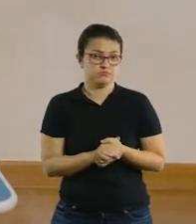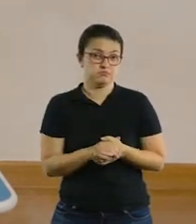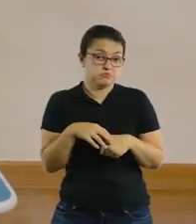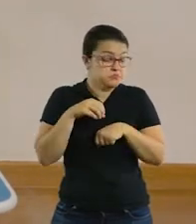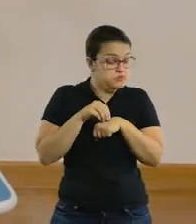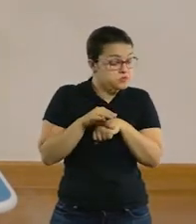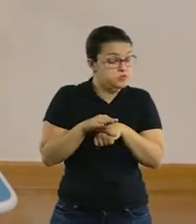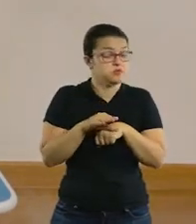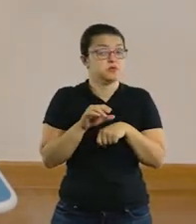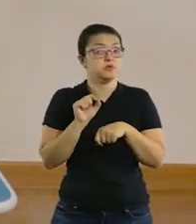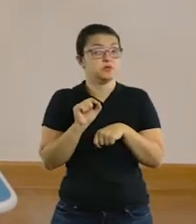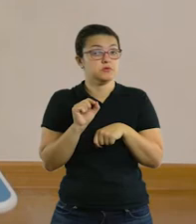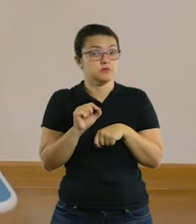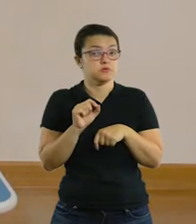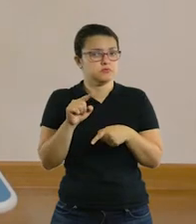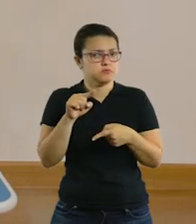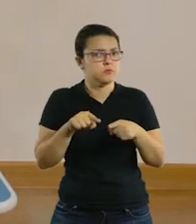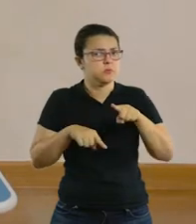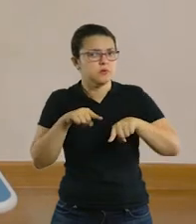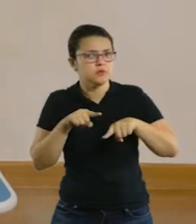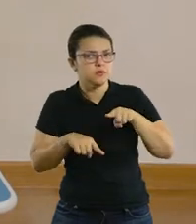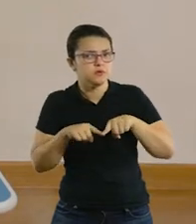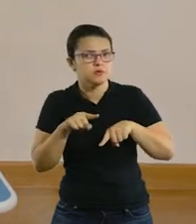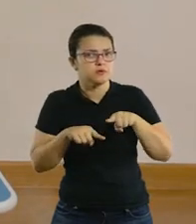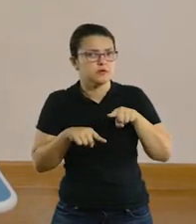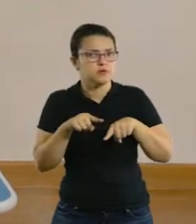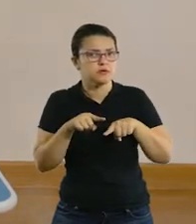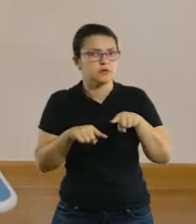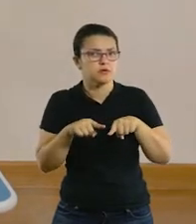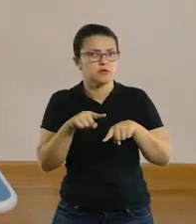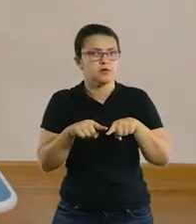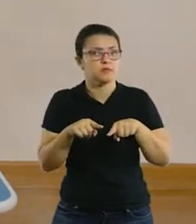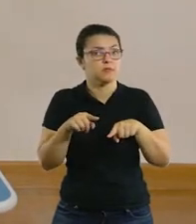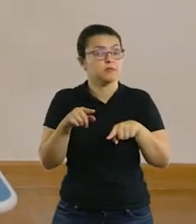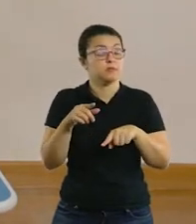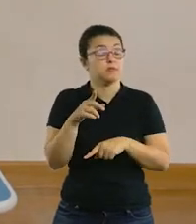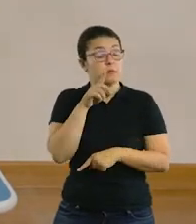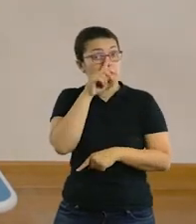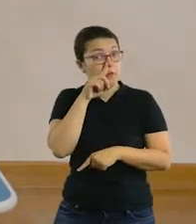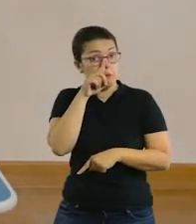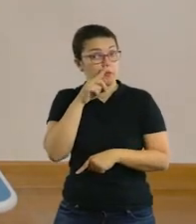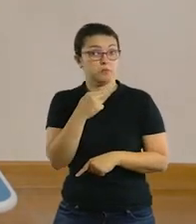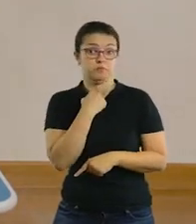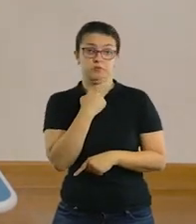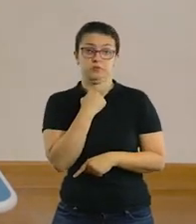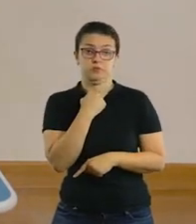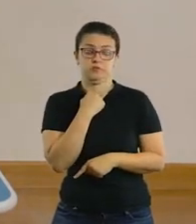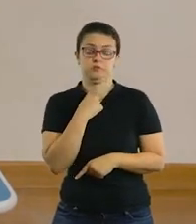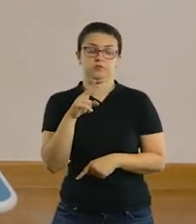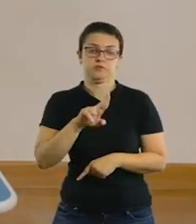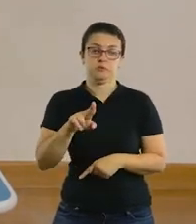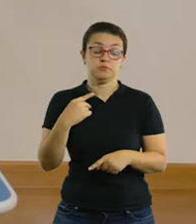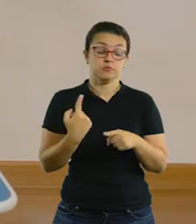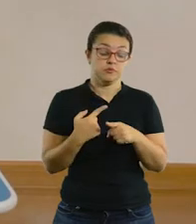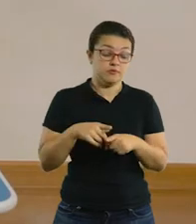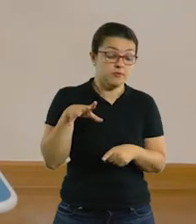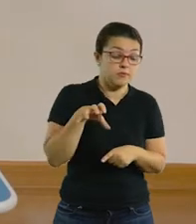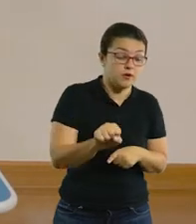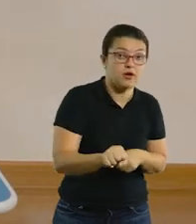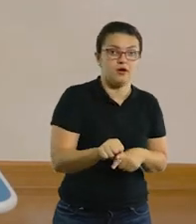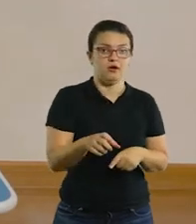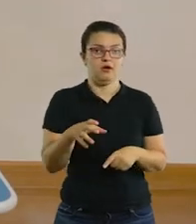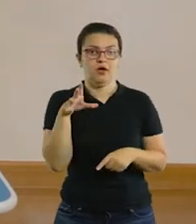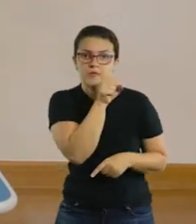seja um material que a criança não se machuque, não pode ser pontiagudo, não pode ser muito duro, porque ela vai precisar manusear